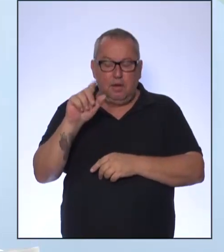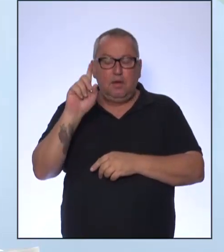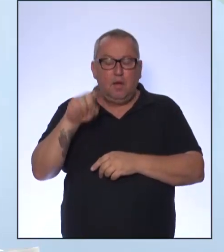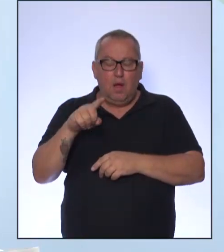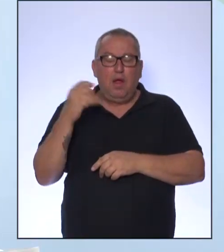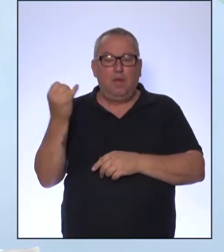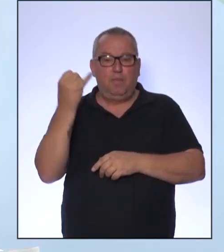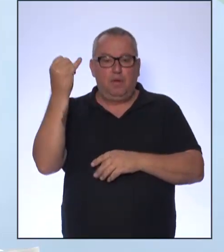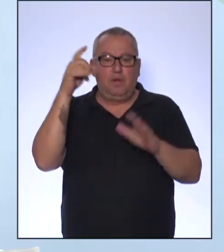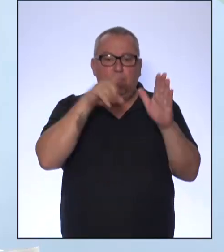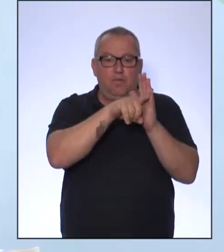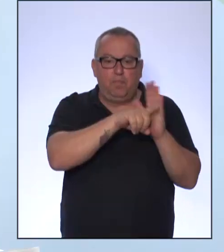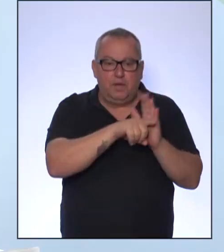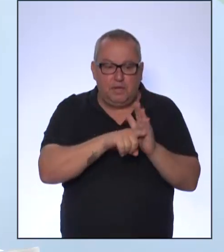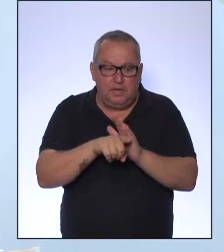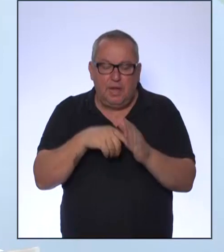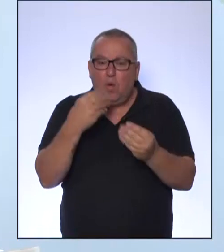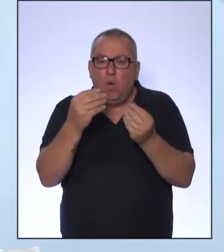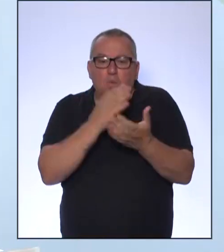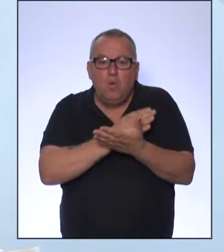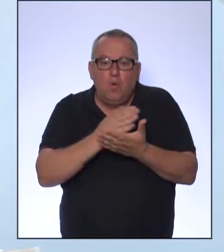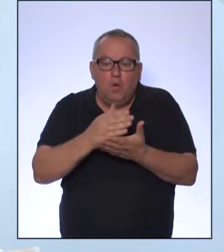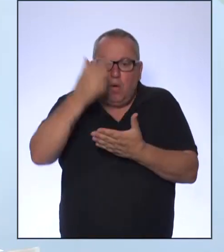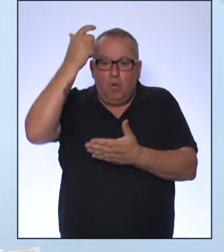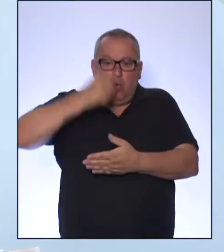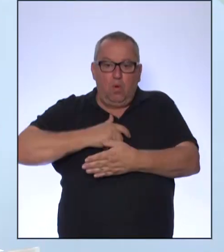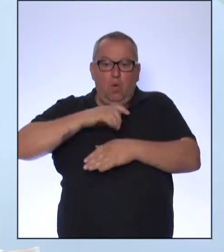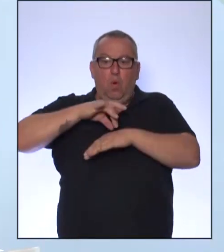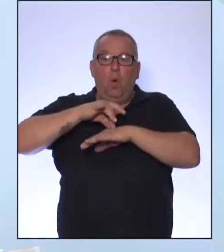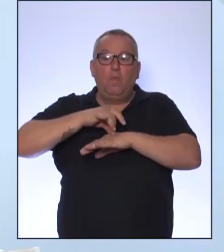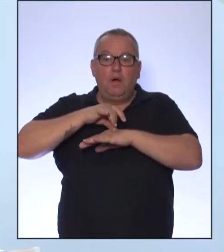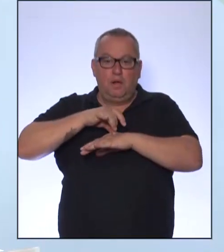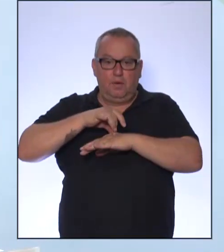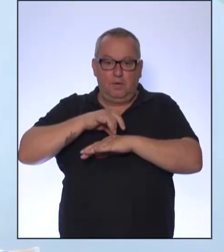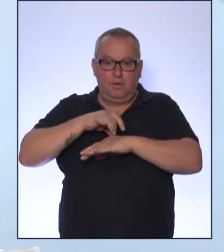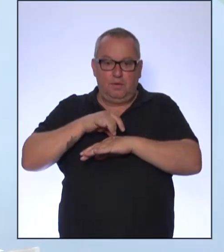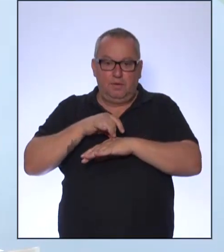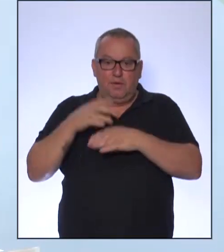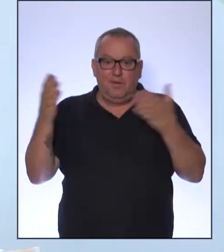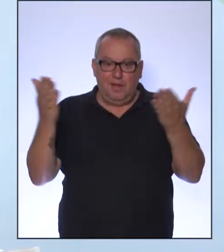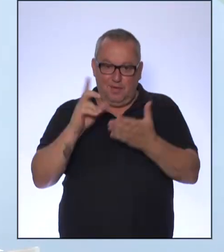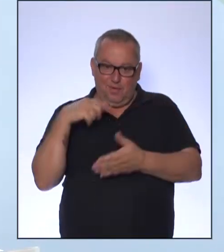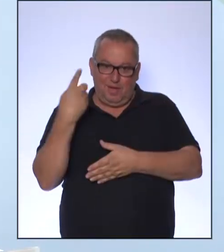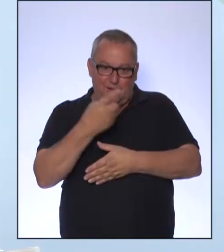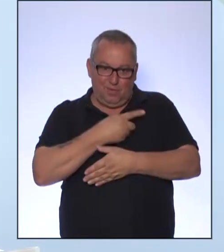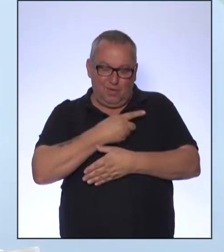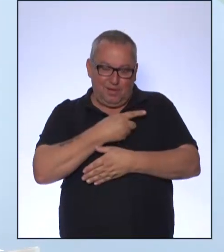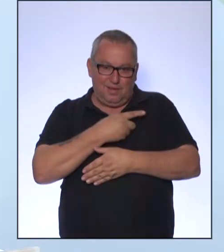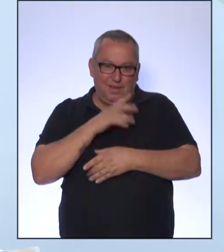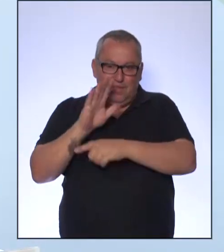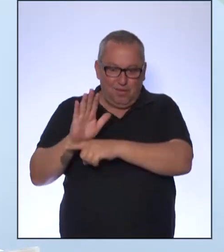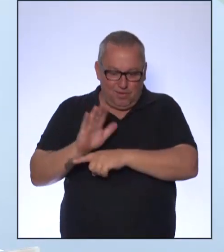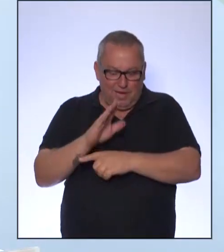origem da espécie humana. Então, nesse momento, são as nossas contribuições nessa aula para você.